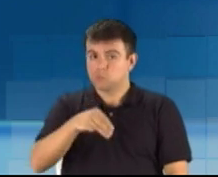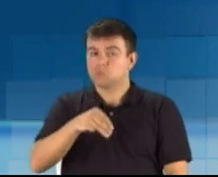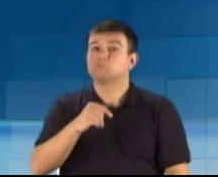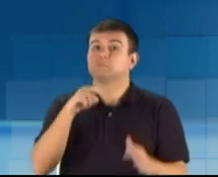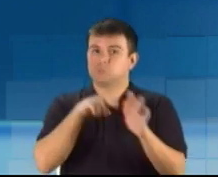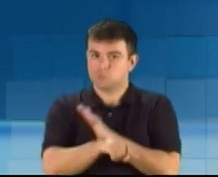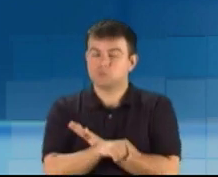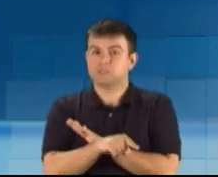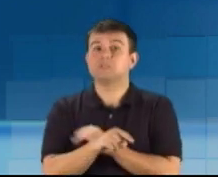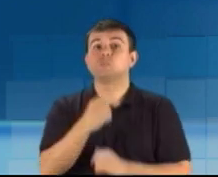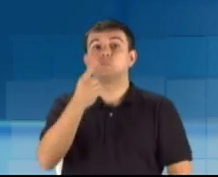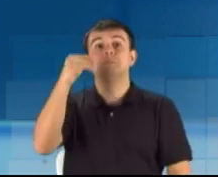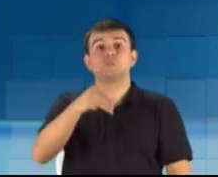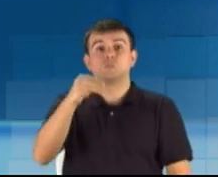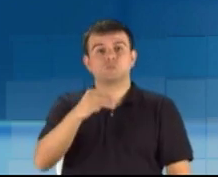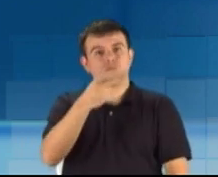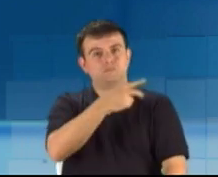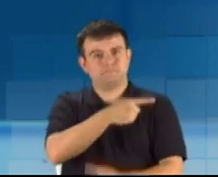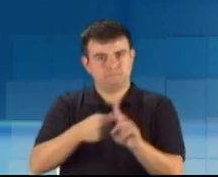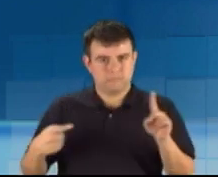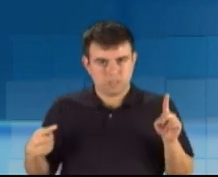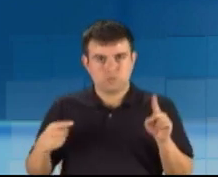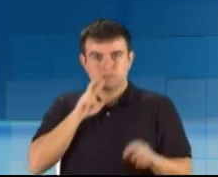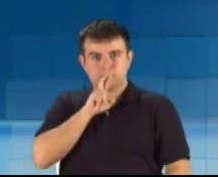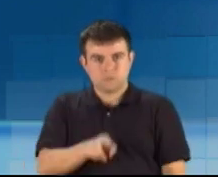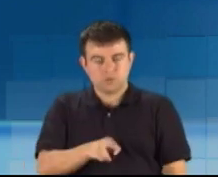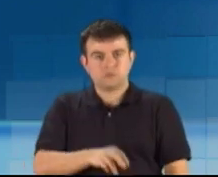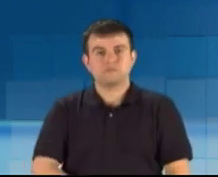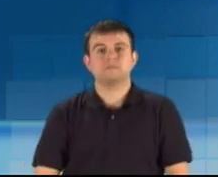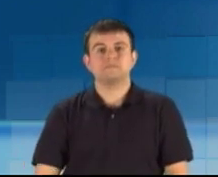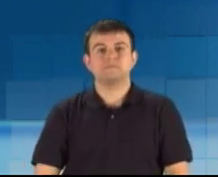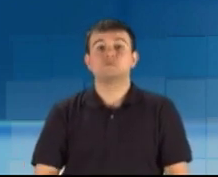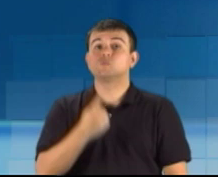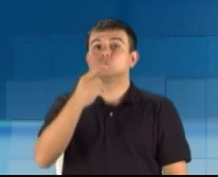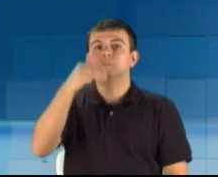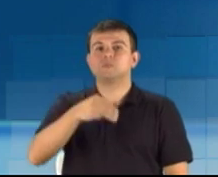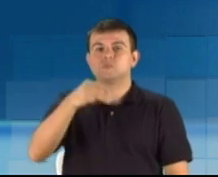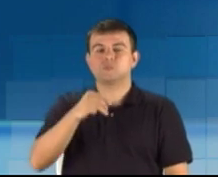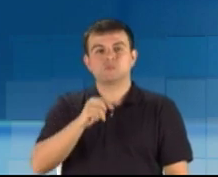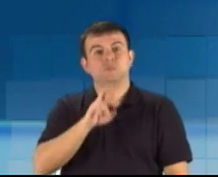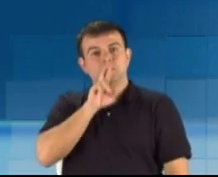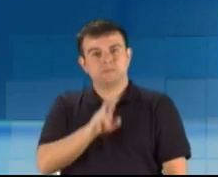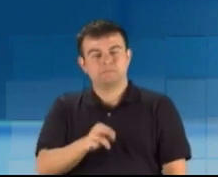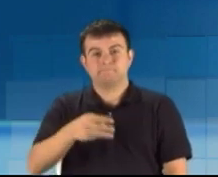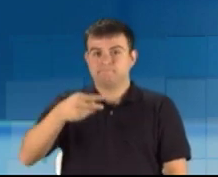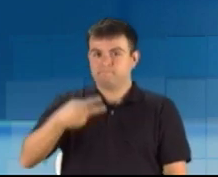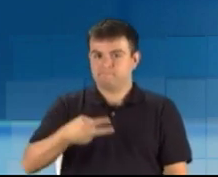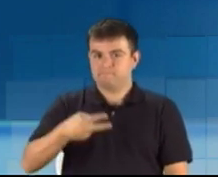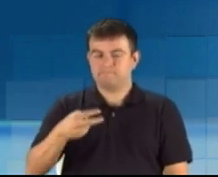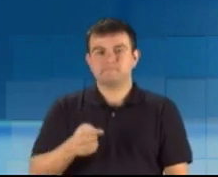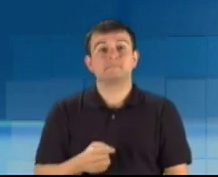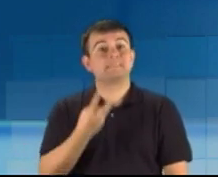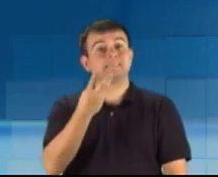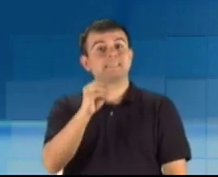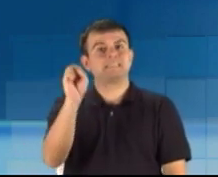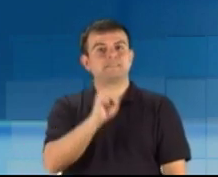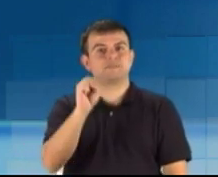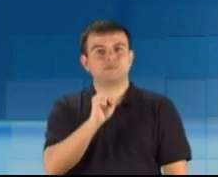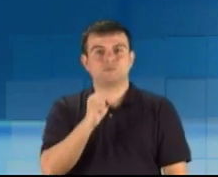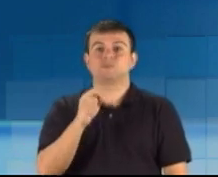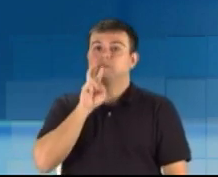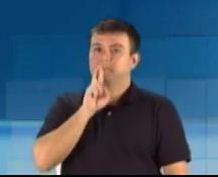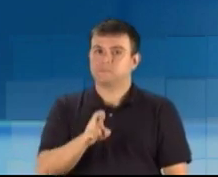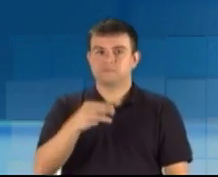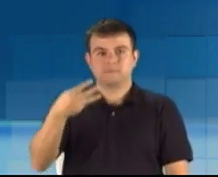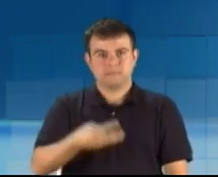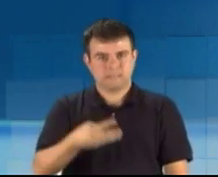minuto e trinta segundos para a resposta, um minuto de réplica e trinta segundos de tréplica. E